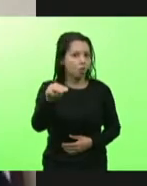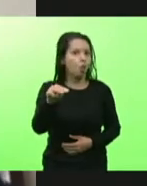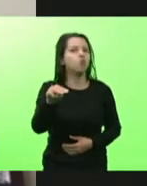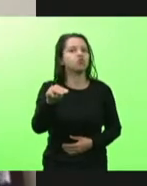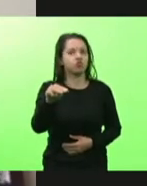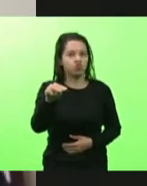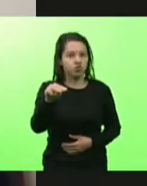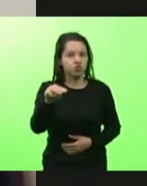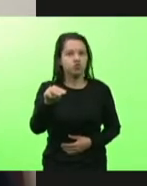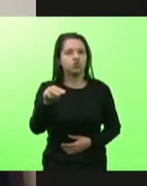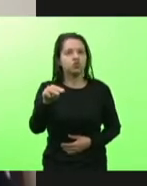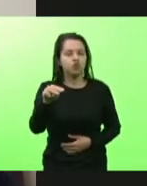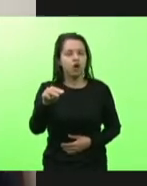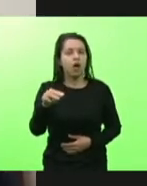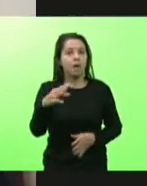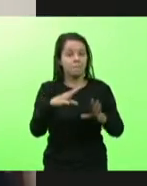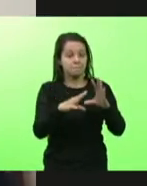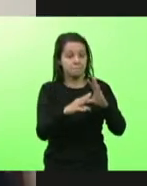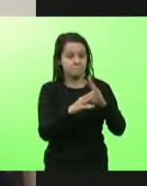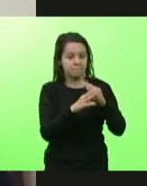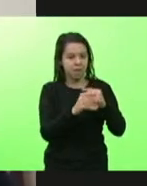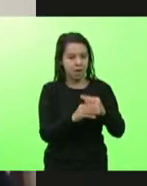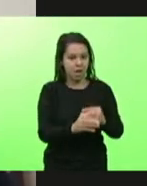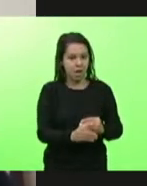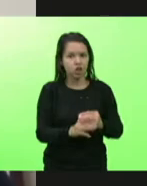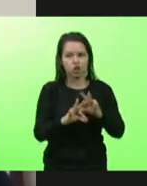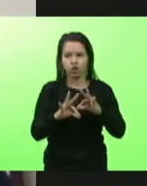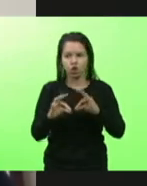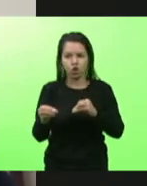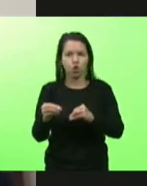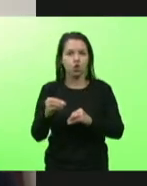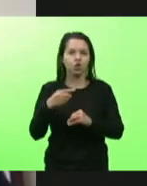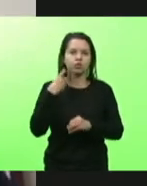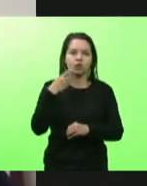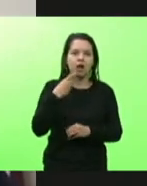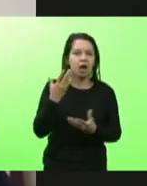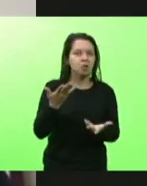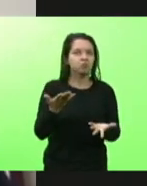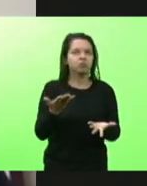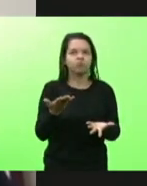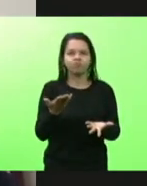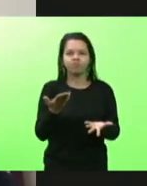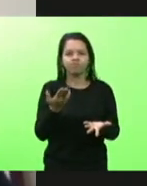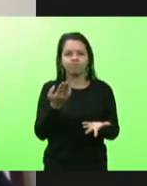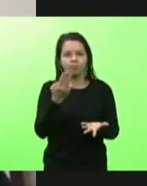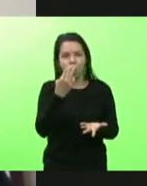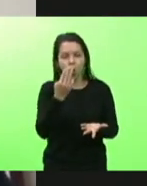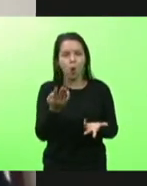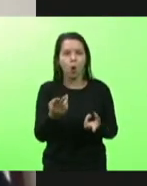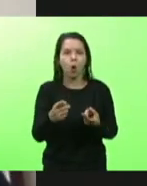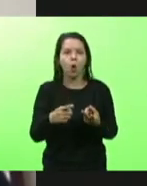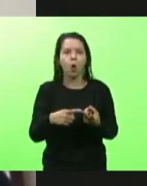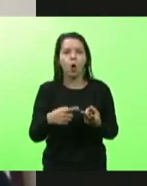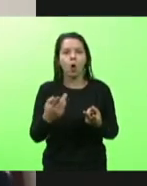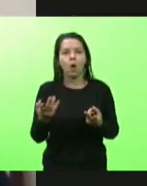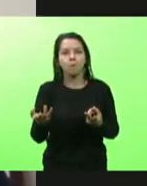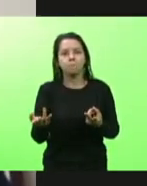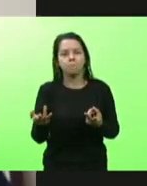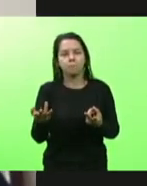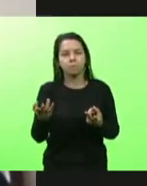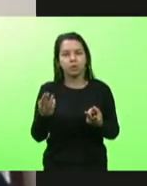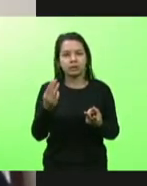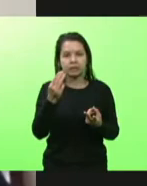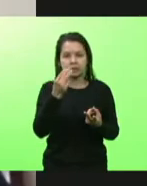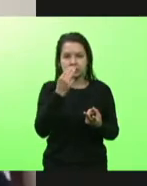emendas que chegaram de todos os deputados, deputado Mota, deputado Mossellin, deputado